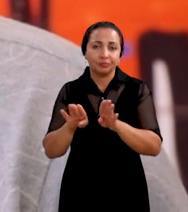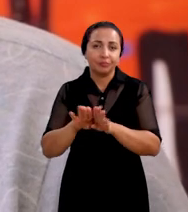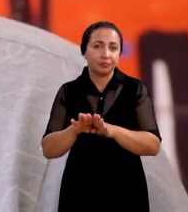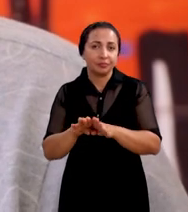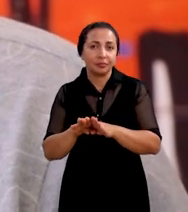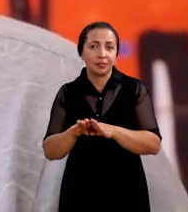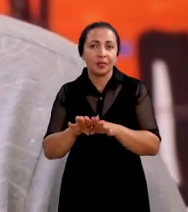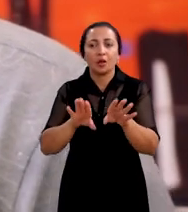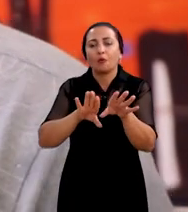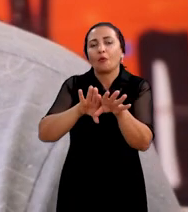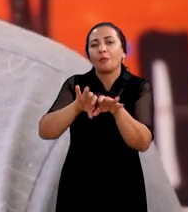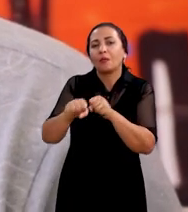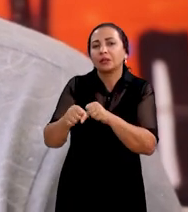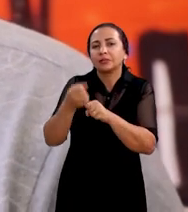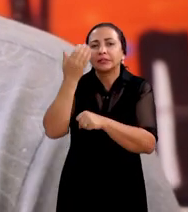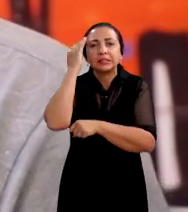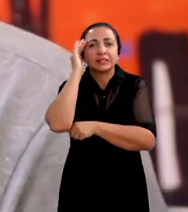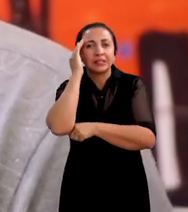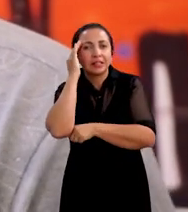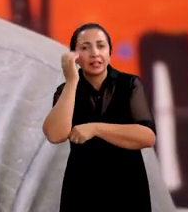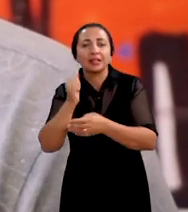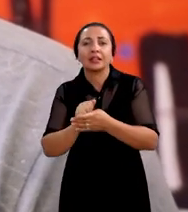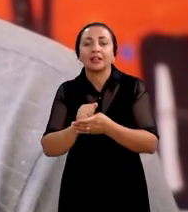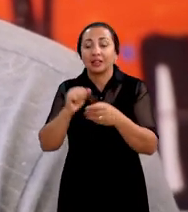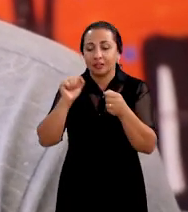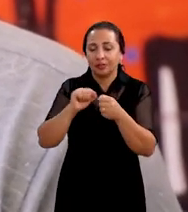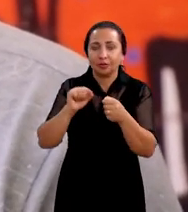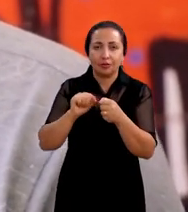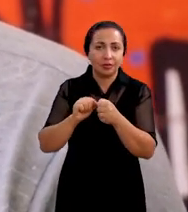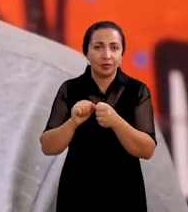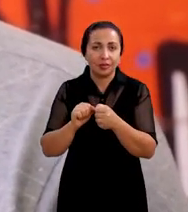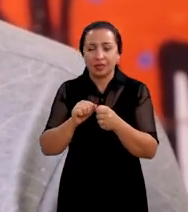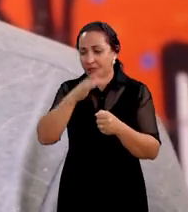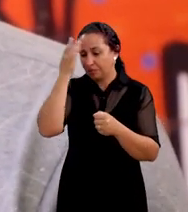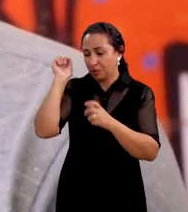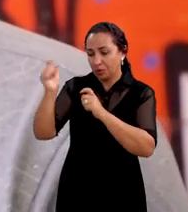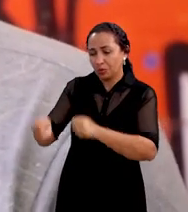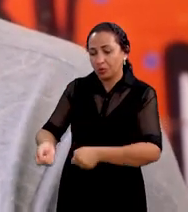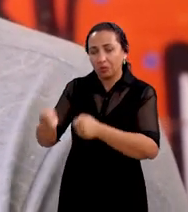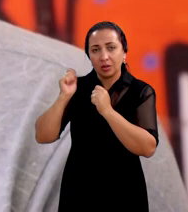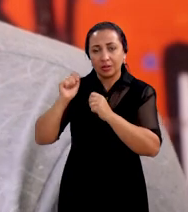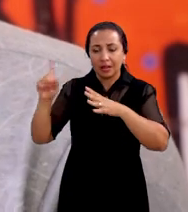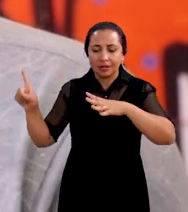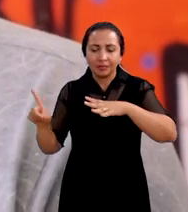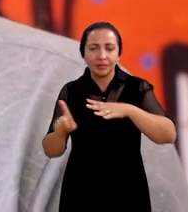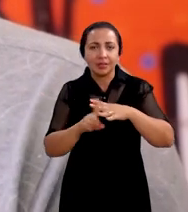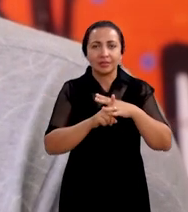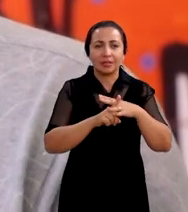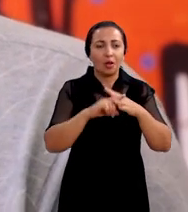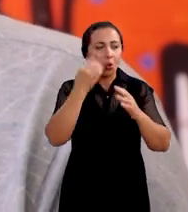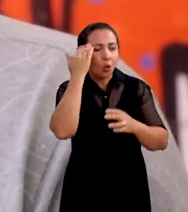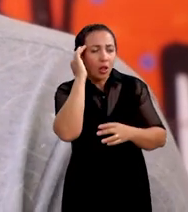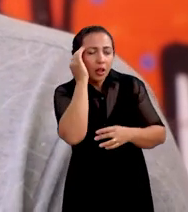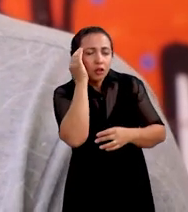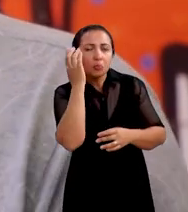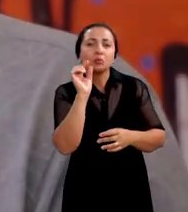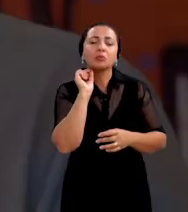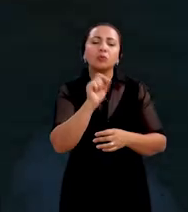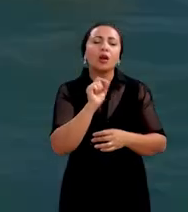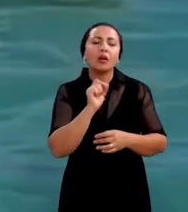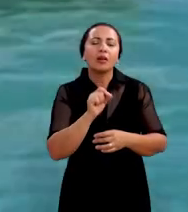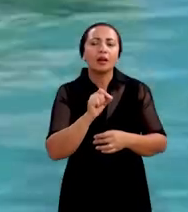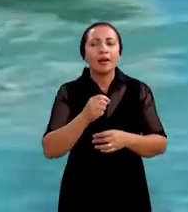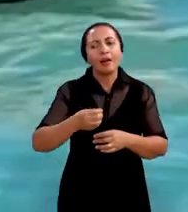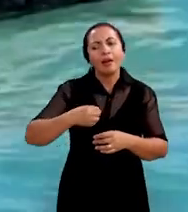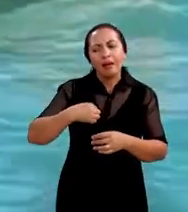na questão de formar de entender de fazer o pescador se inserir no entendimento de que